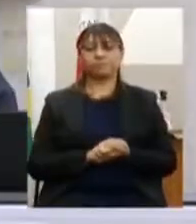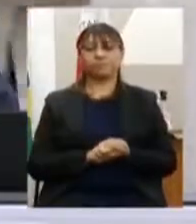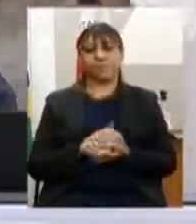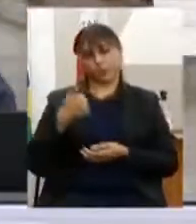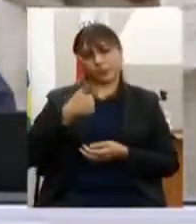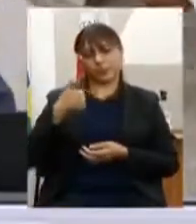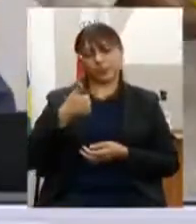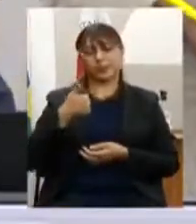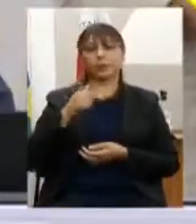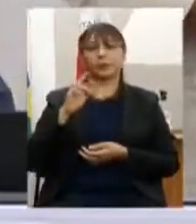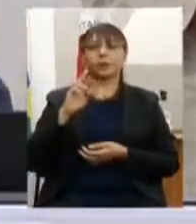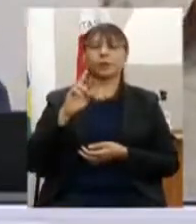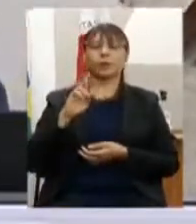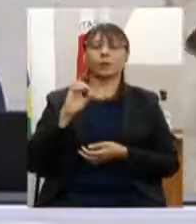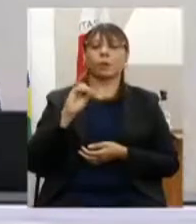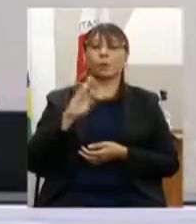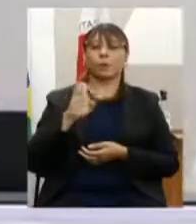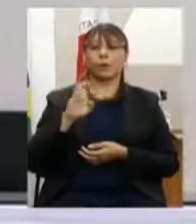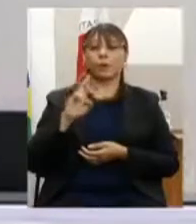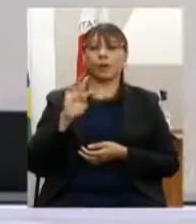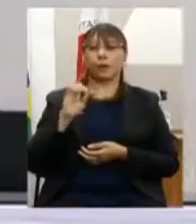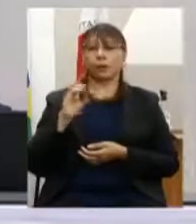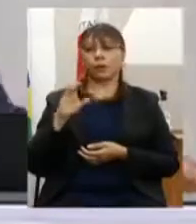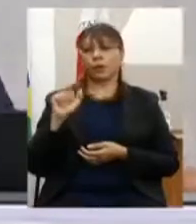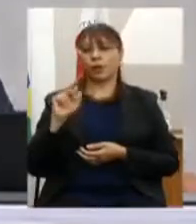primeiramente, para o Roberto Carlos Pinto,